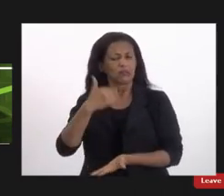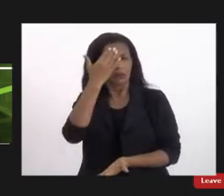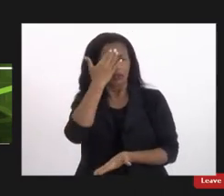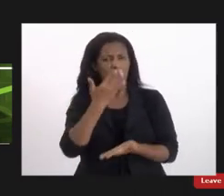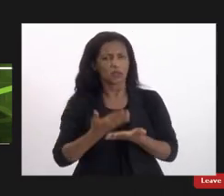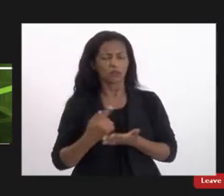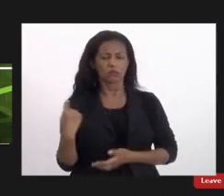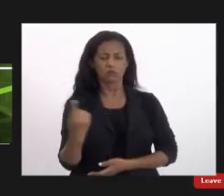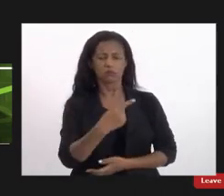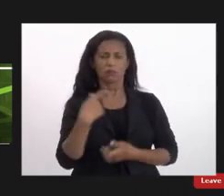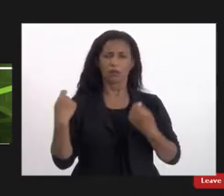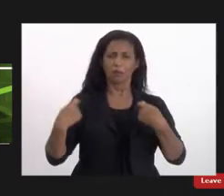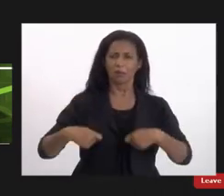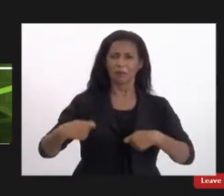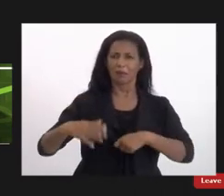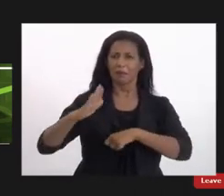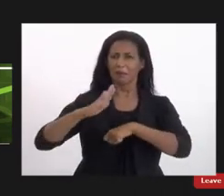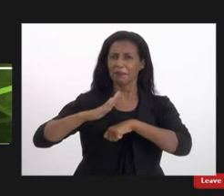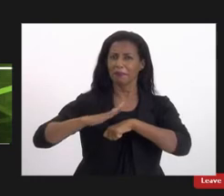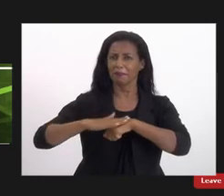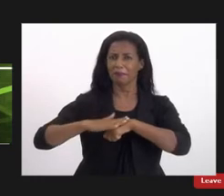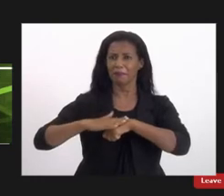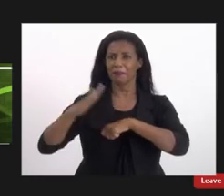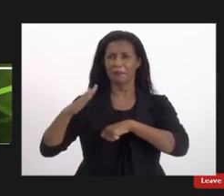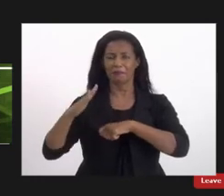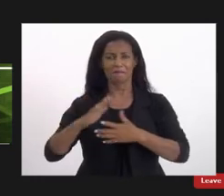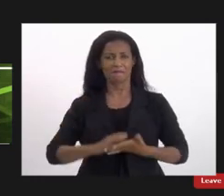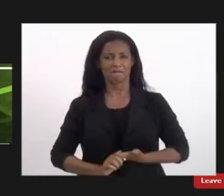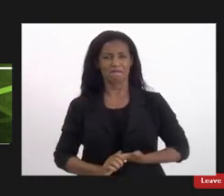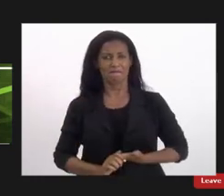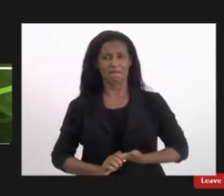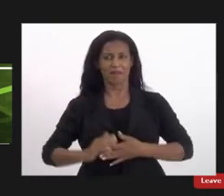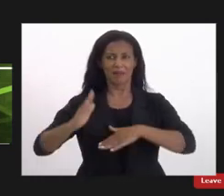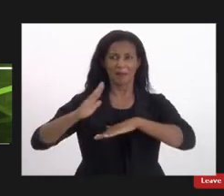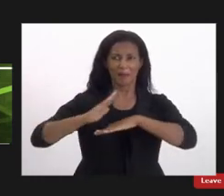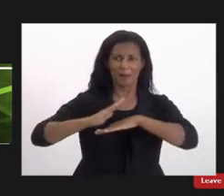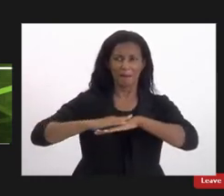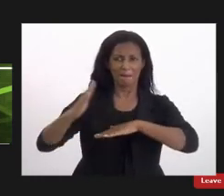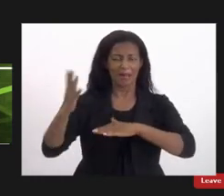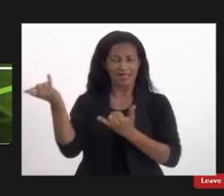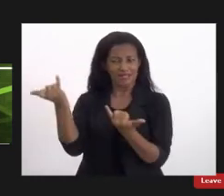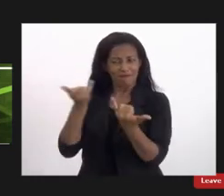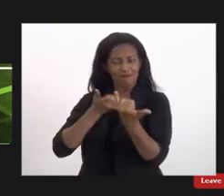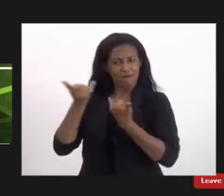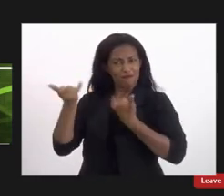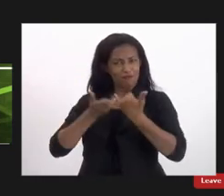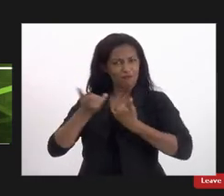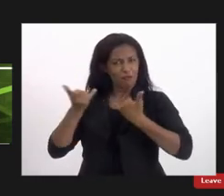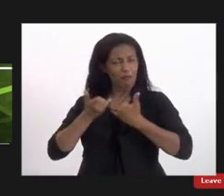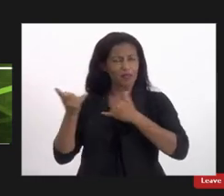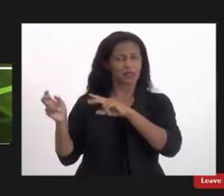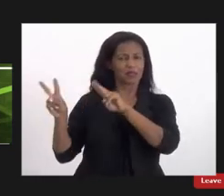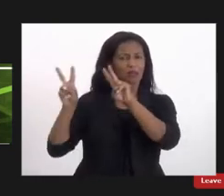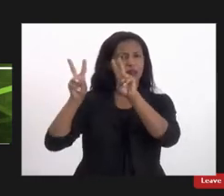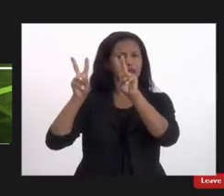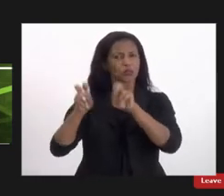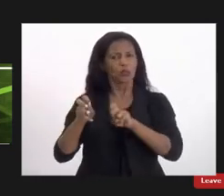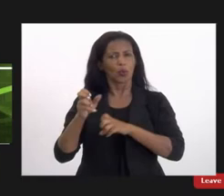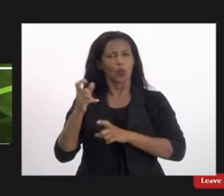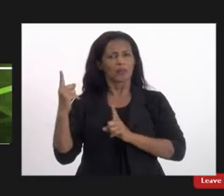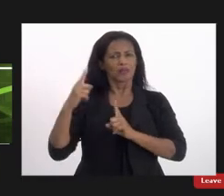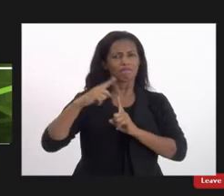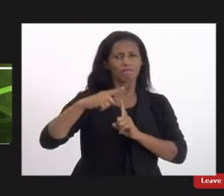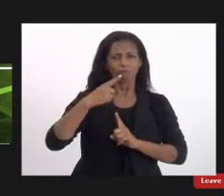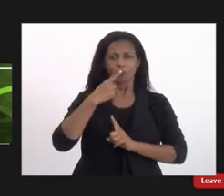precisamos ter cada vez mais divulgação cada vez mais informação sobre esses tipos de